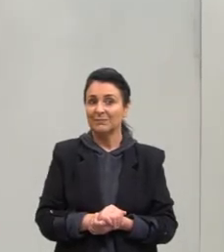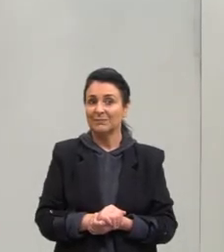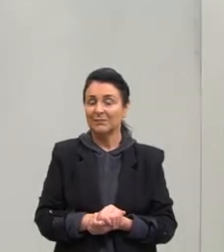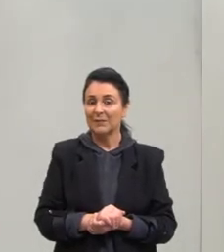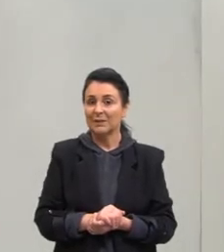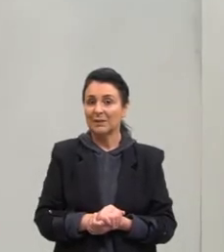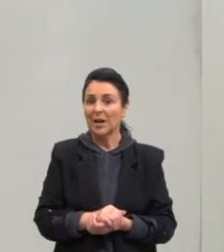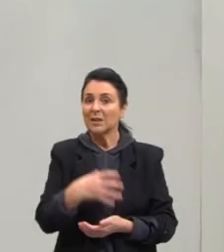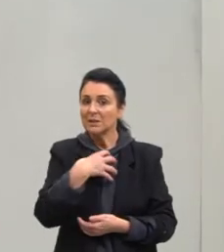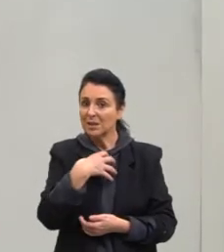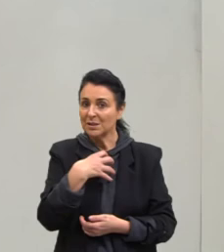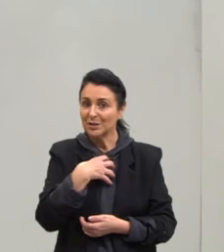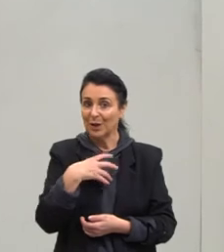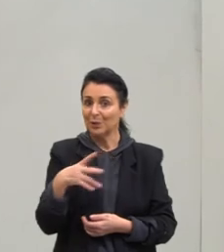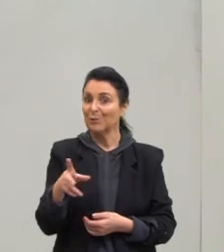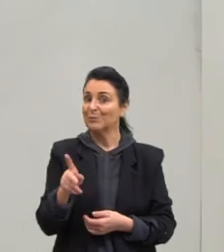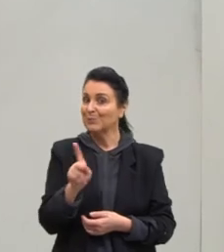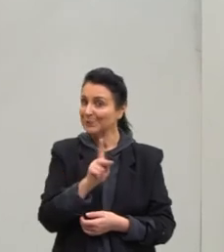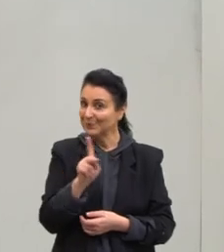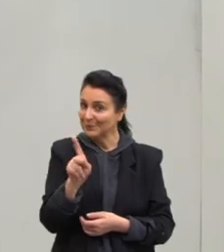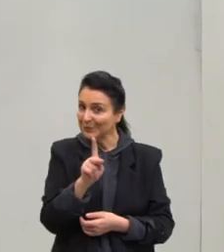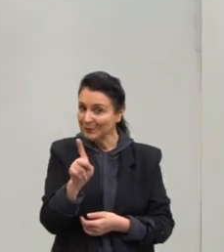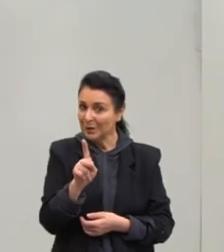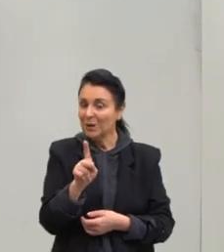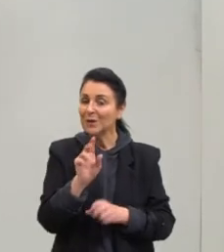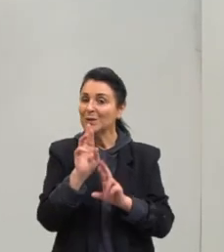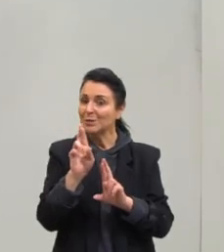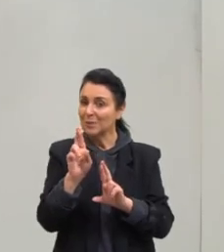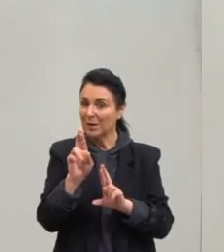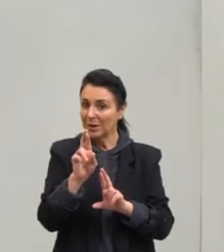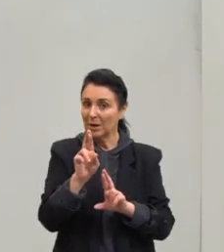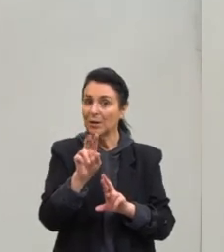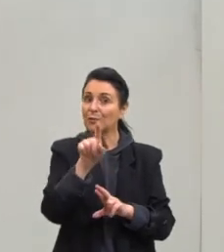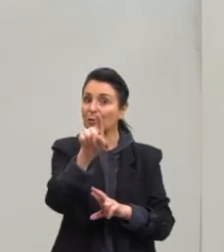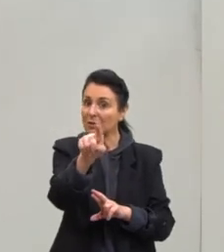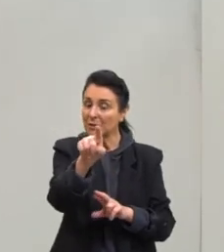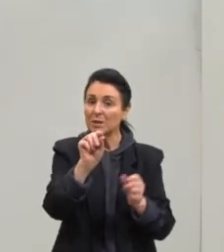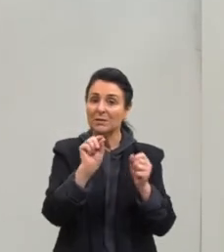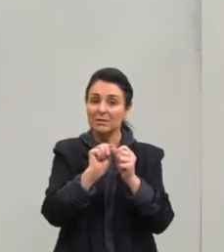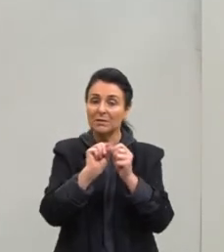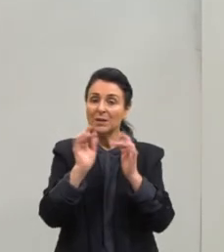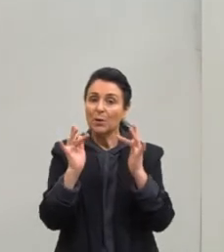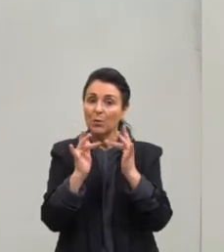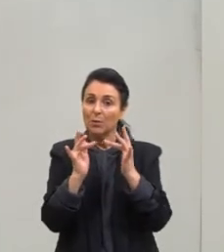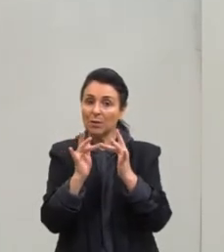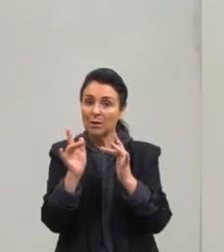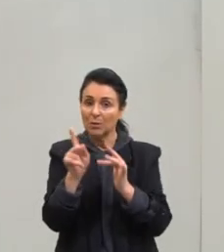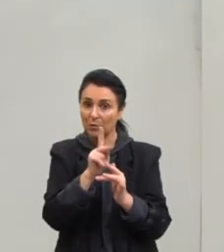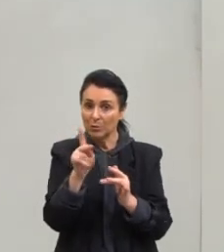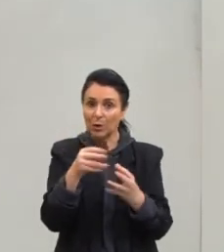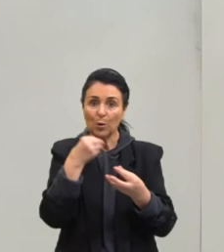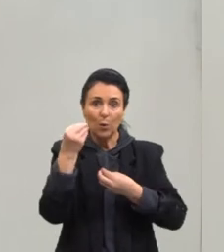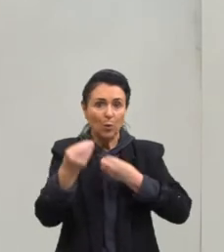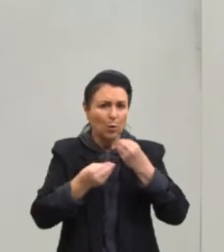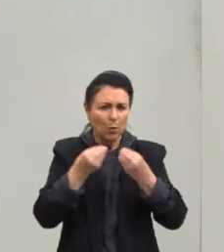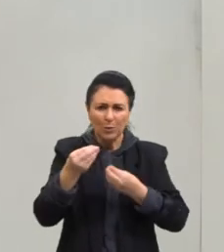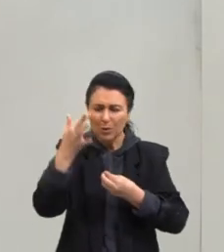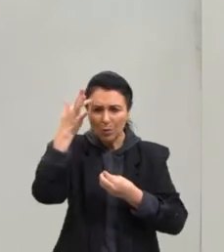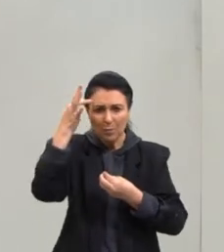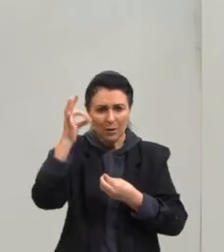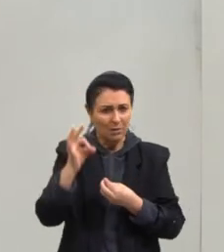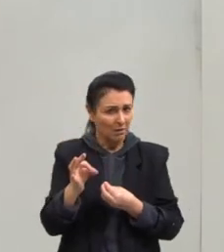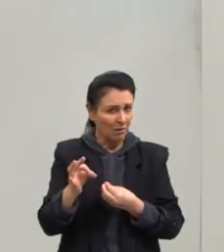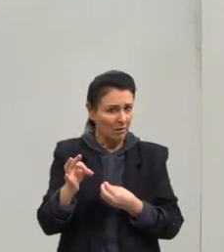Dessa maneira, então, eu espero que vocês tenham um retorno para mim a respeito de como é que vocês estão compreendendo,